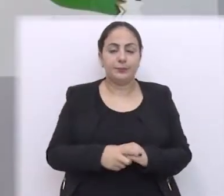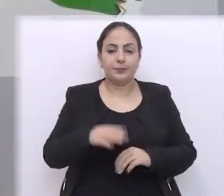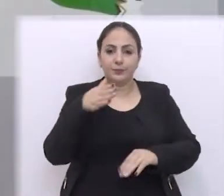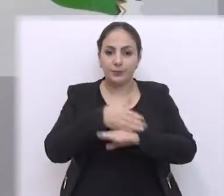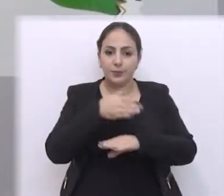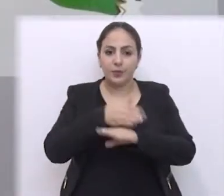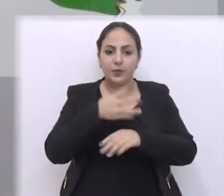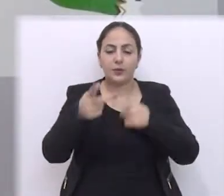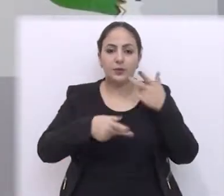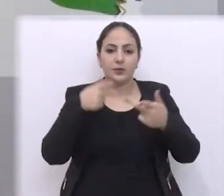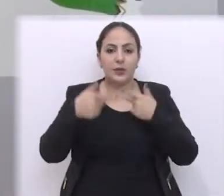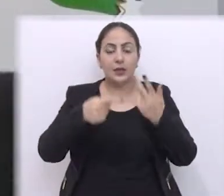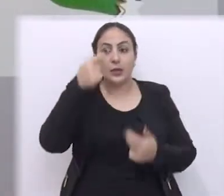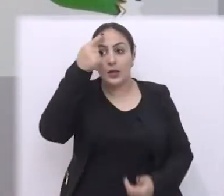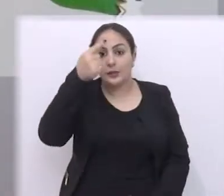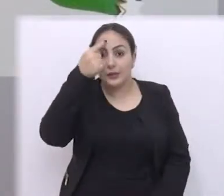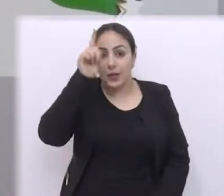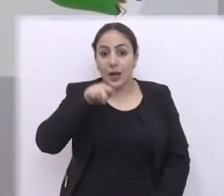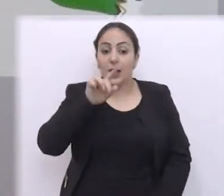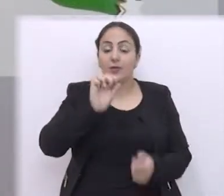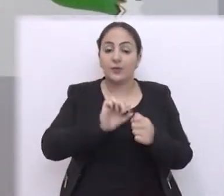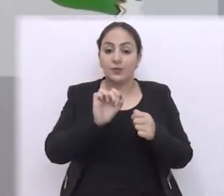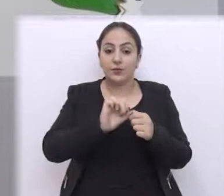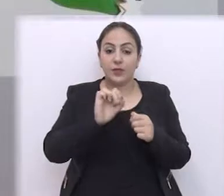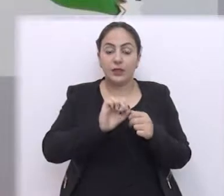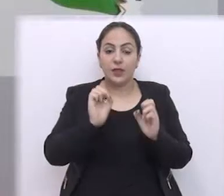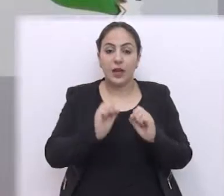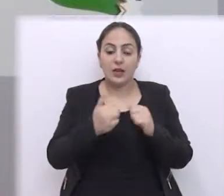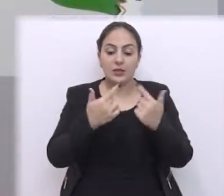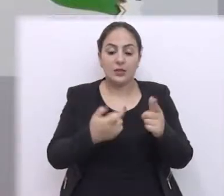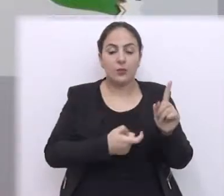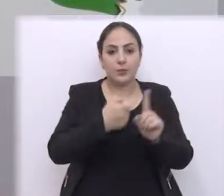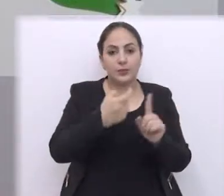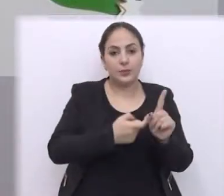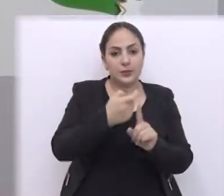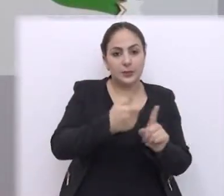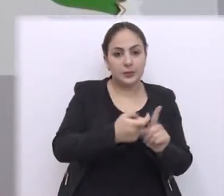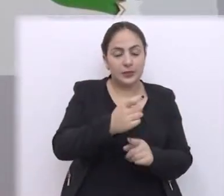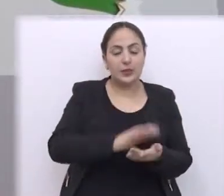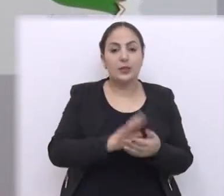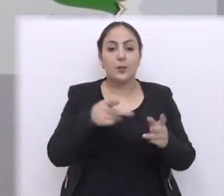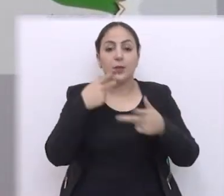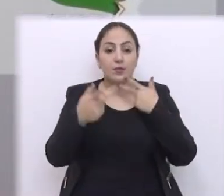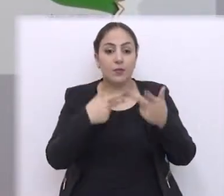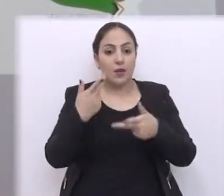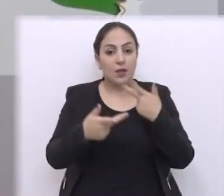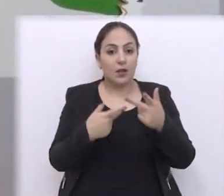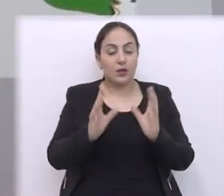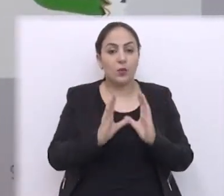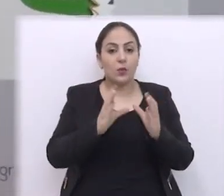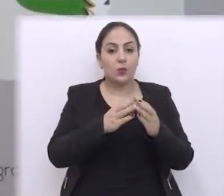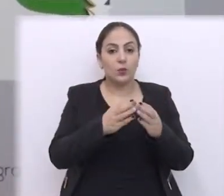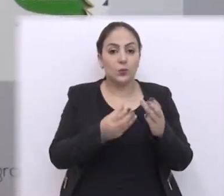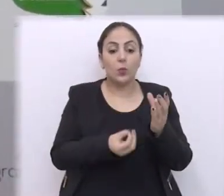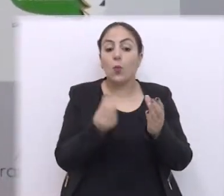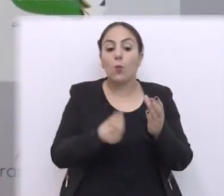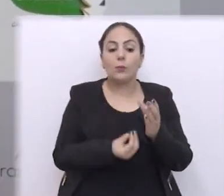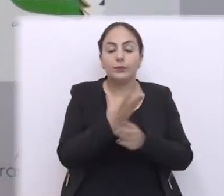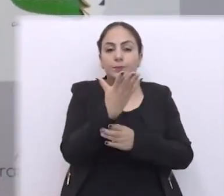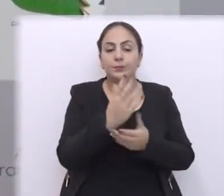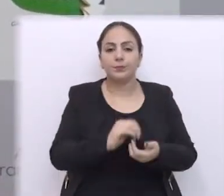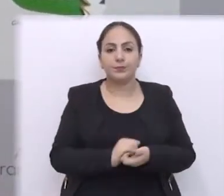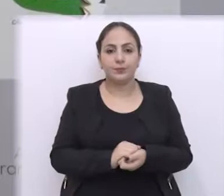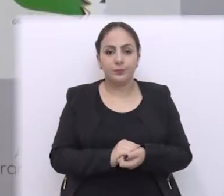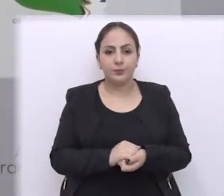Os participantes comentaram que a ideia é realizar ações mensais e contaram como o grupo